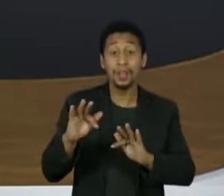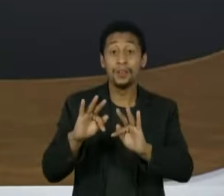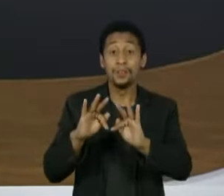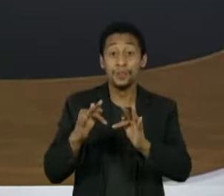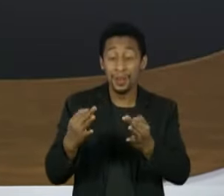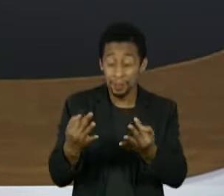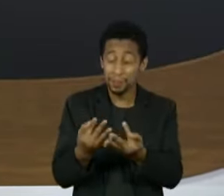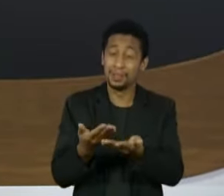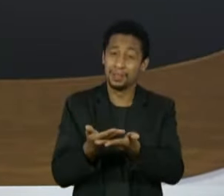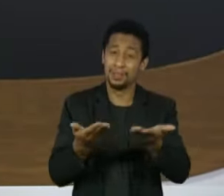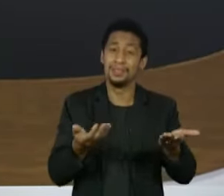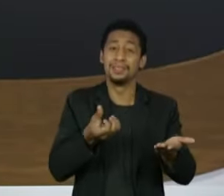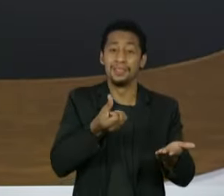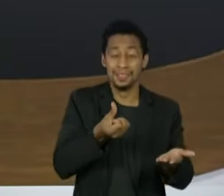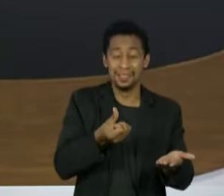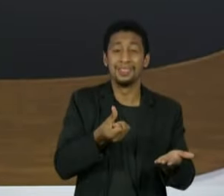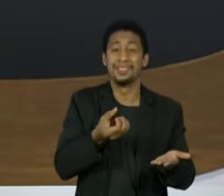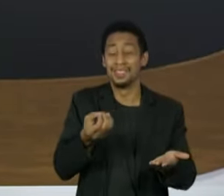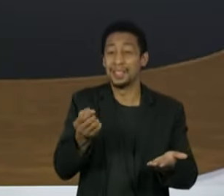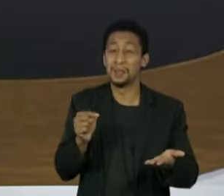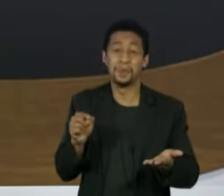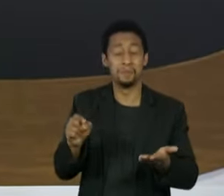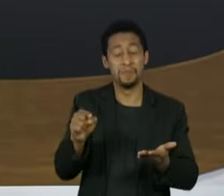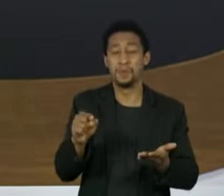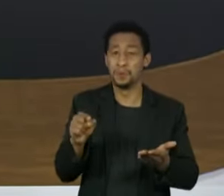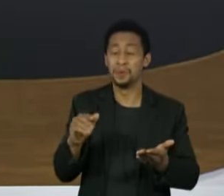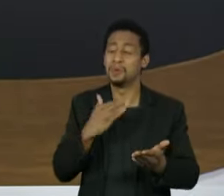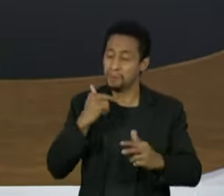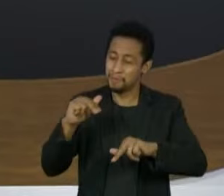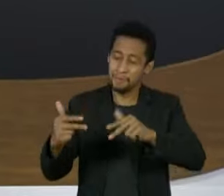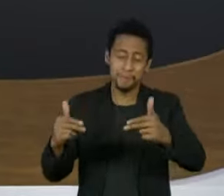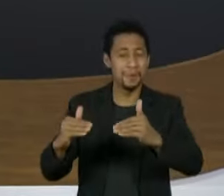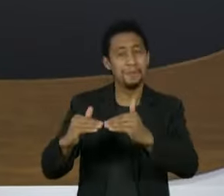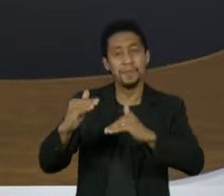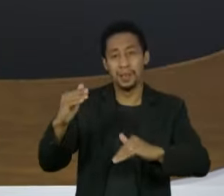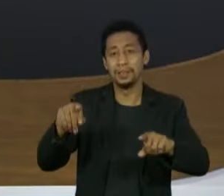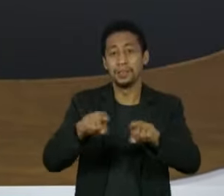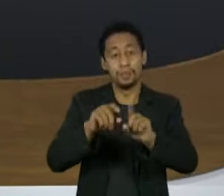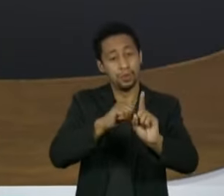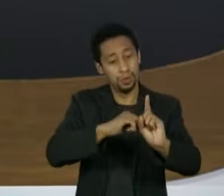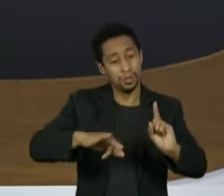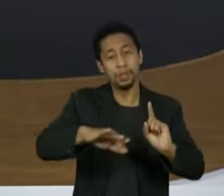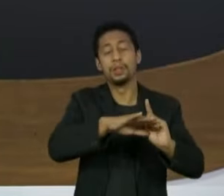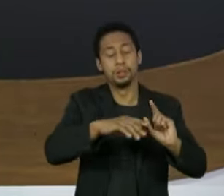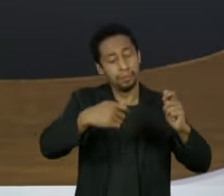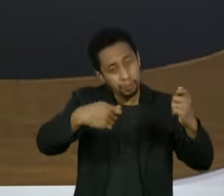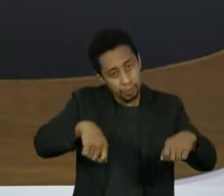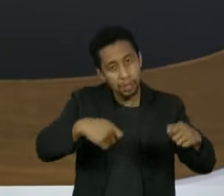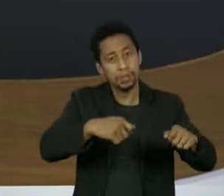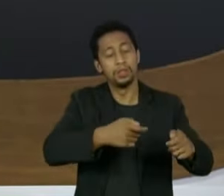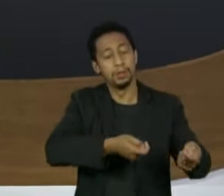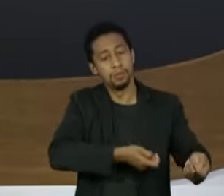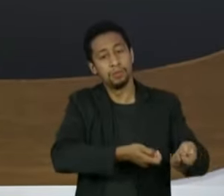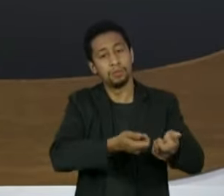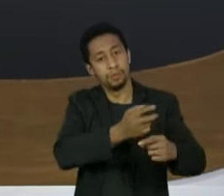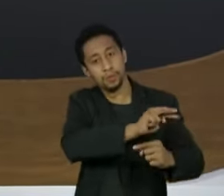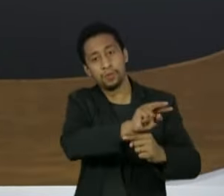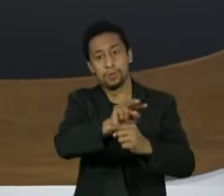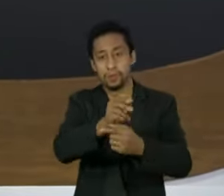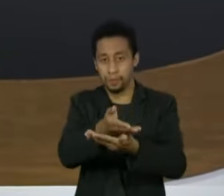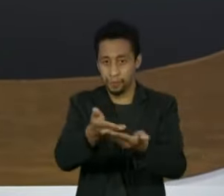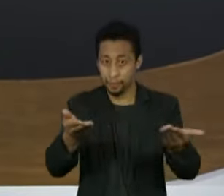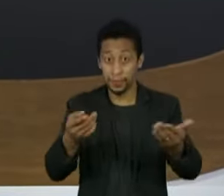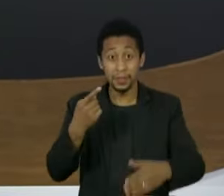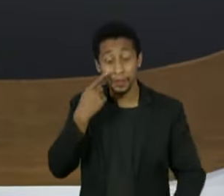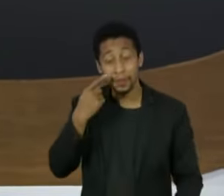mais de 600 mil vítimas da Covid-19 e toda a sociedade merecem alguma reparação. Vocês ficam agora